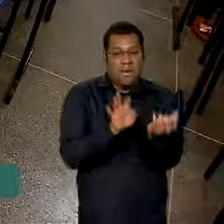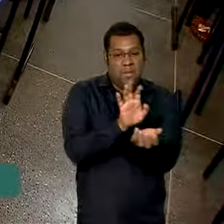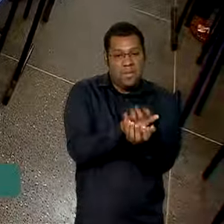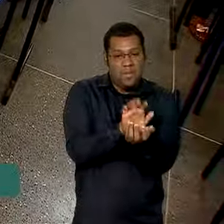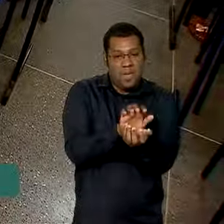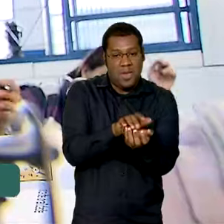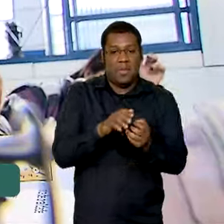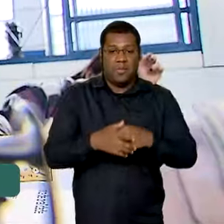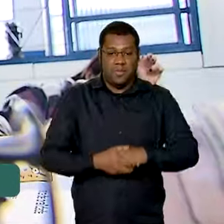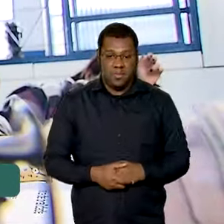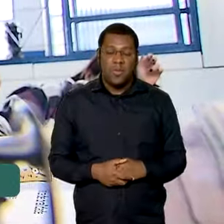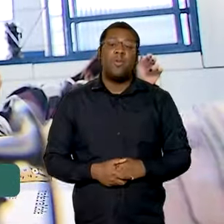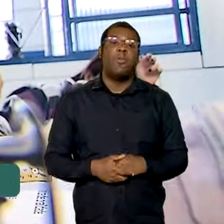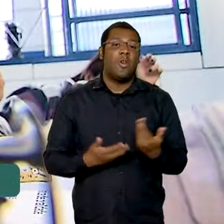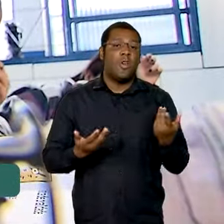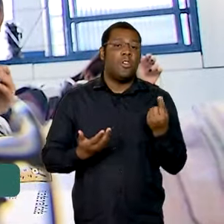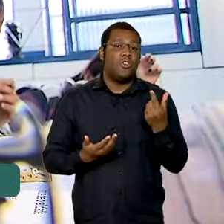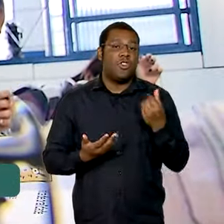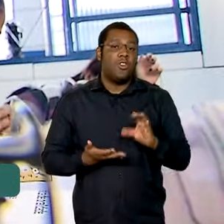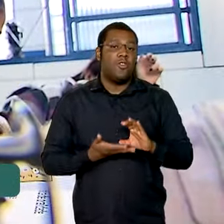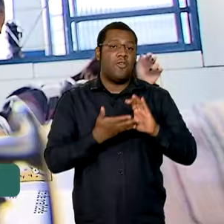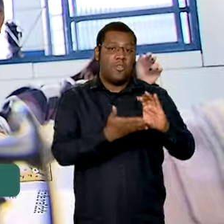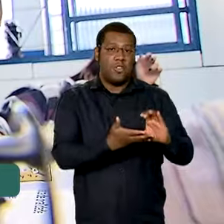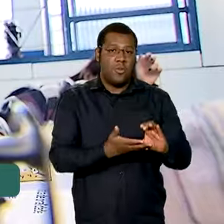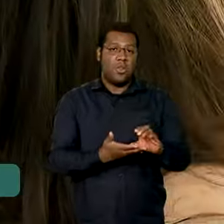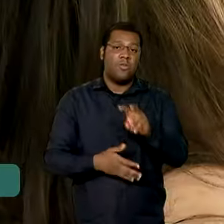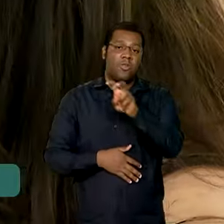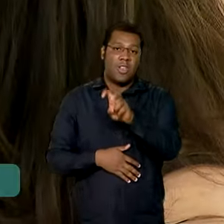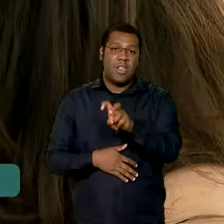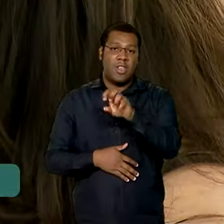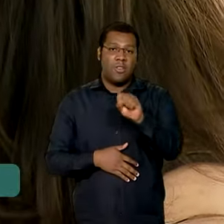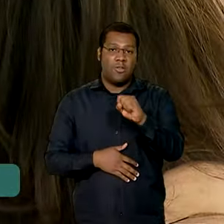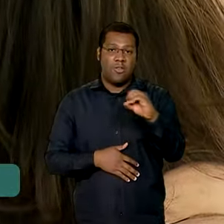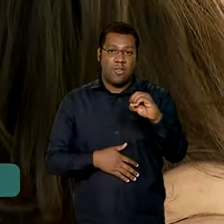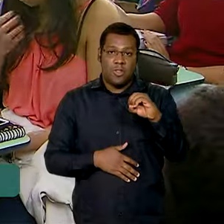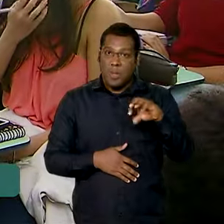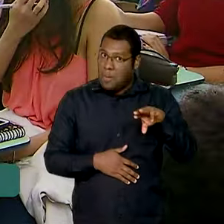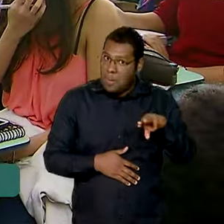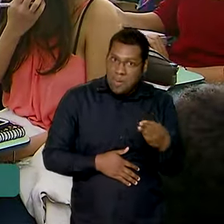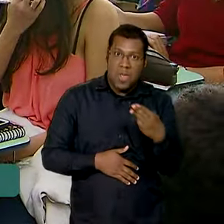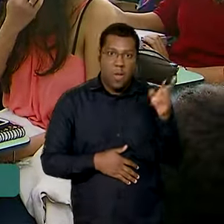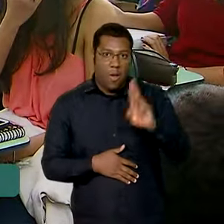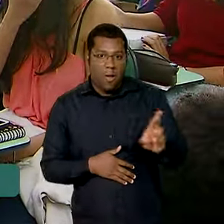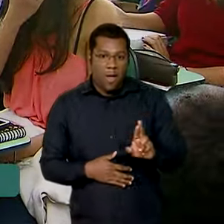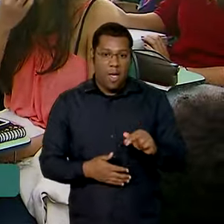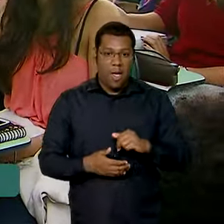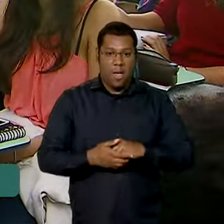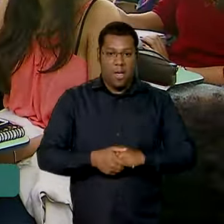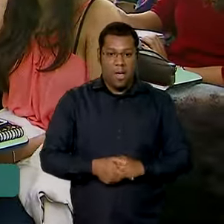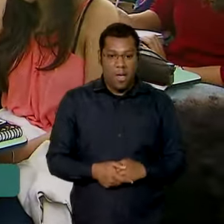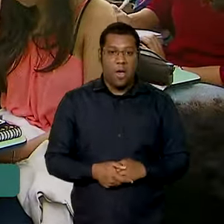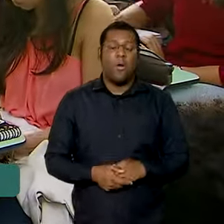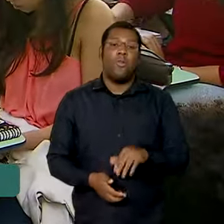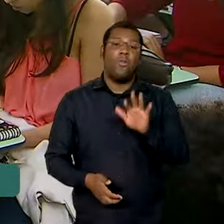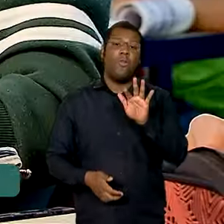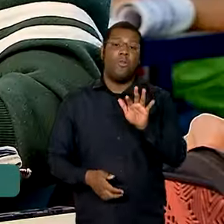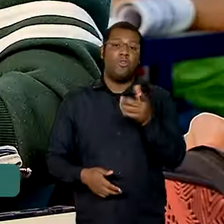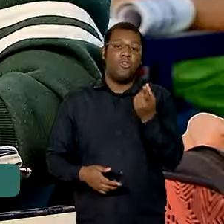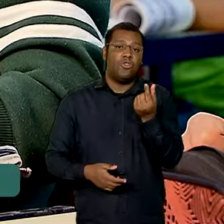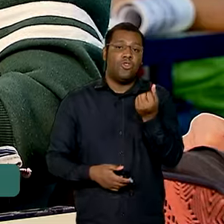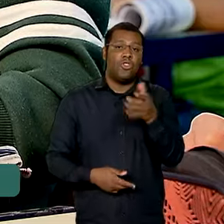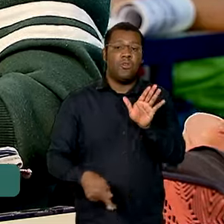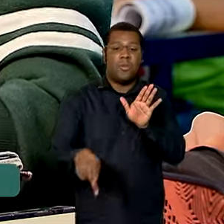de reais, ele foi calculado pelo Fundo Nacional de Desenvolvimento da Educação um